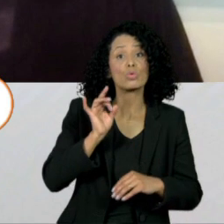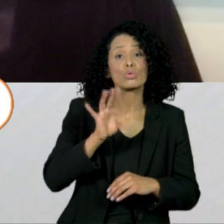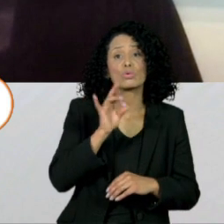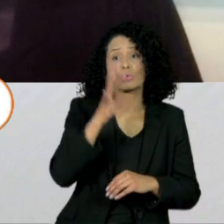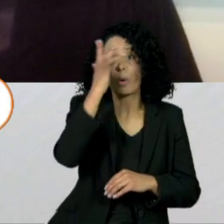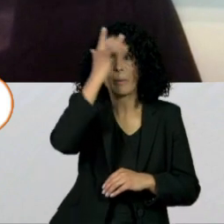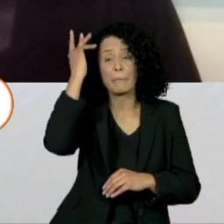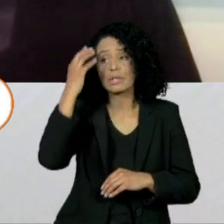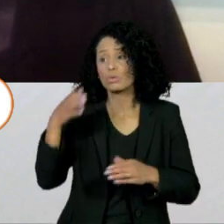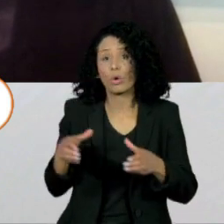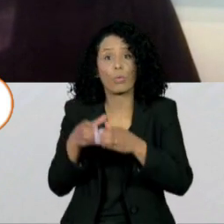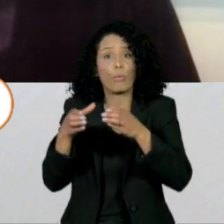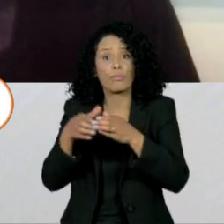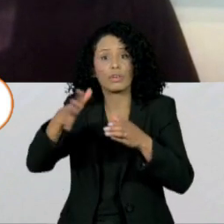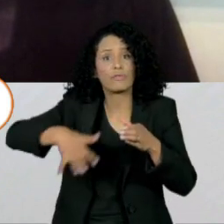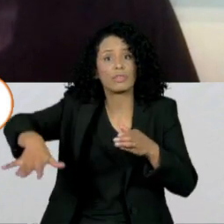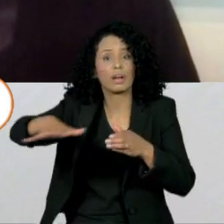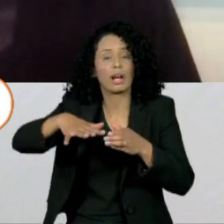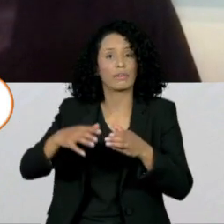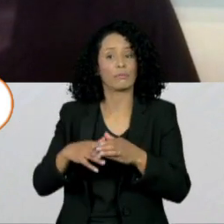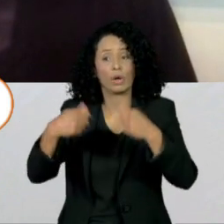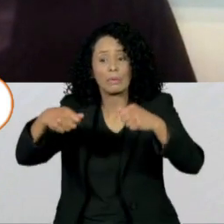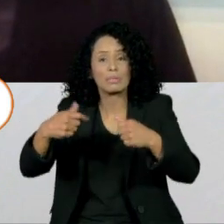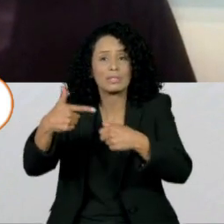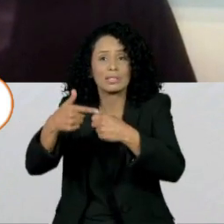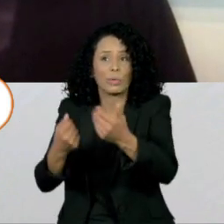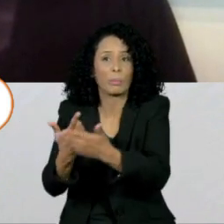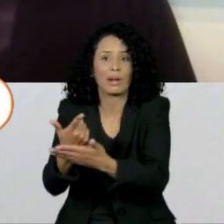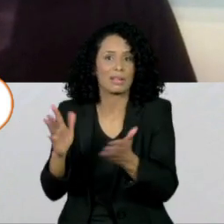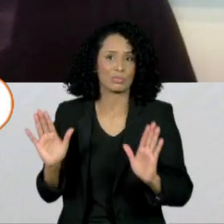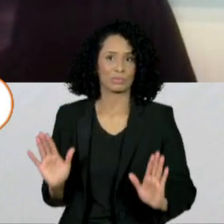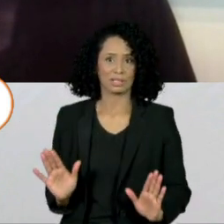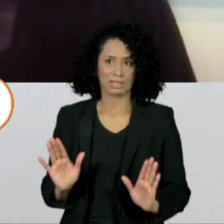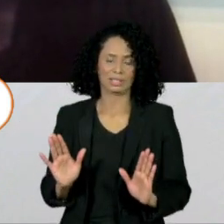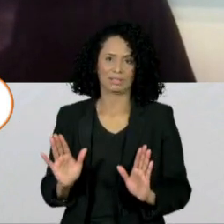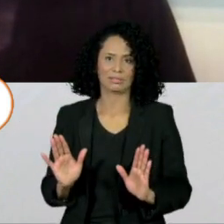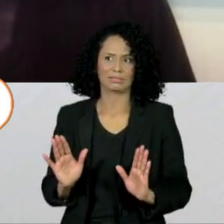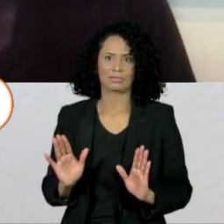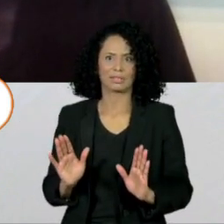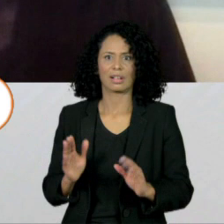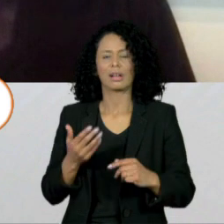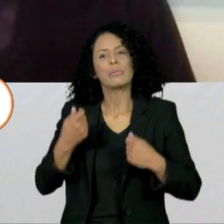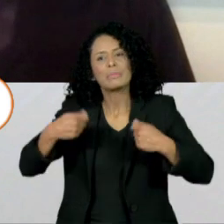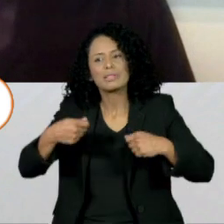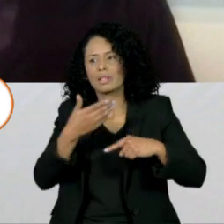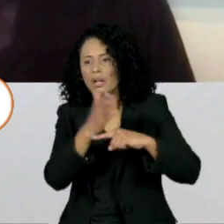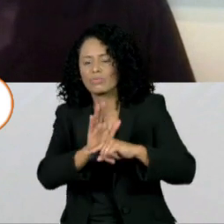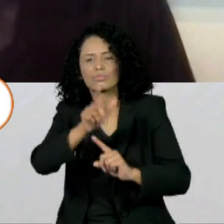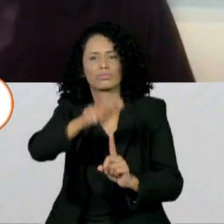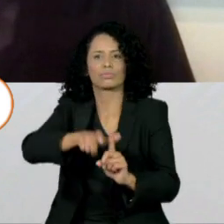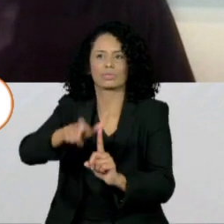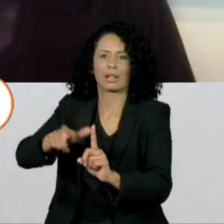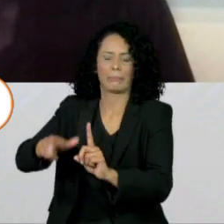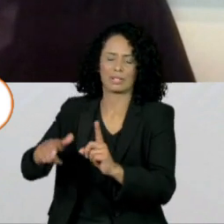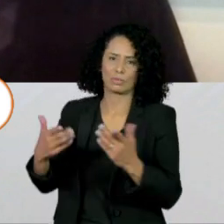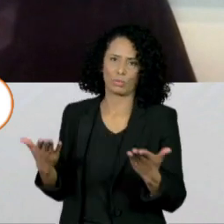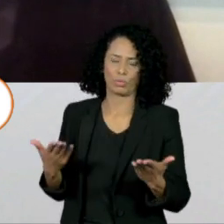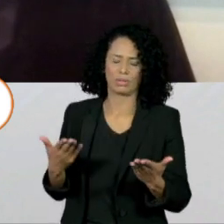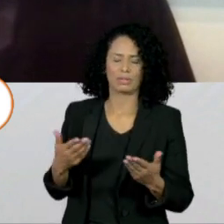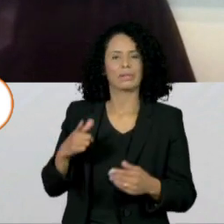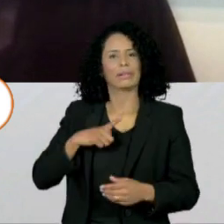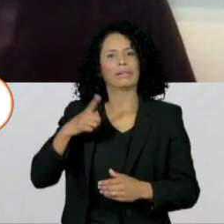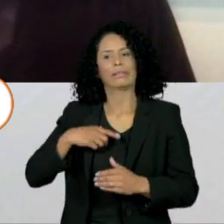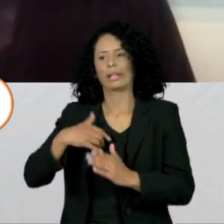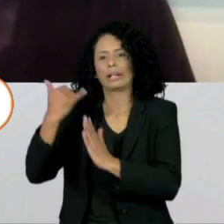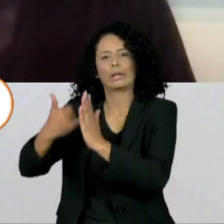em vez de 17%, você zerar o ICMS do diesel e o piscofins já está zerado, poderia